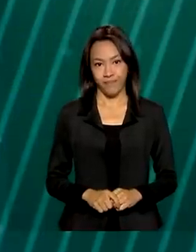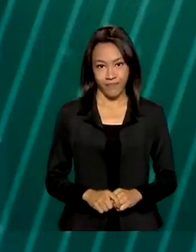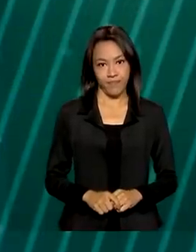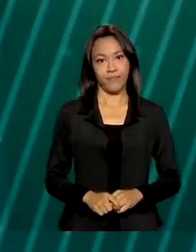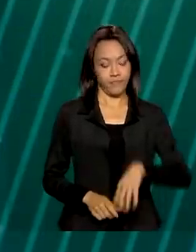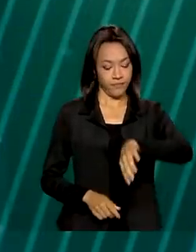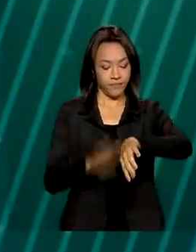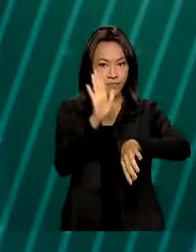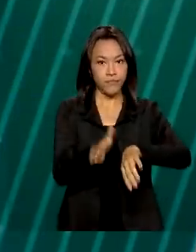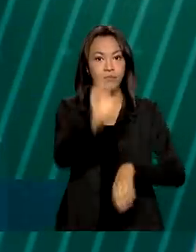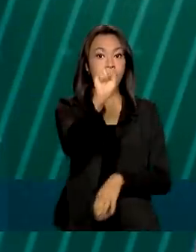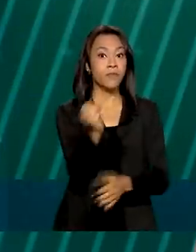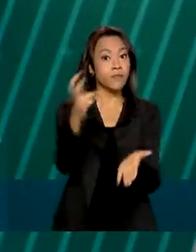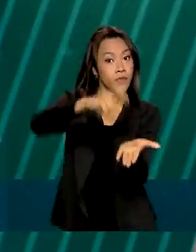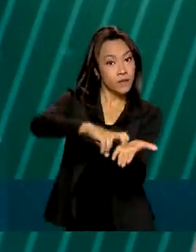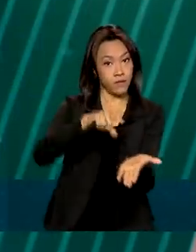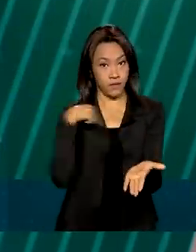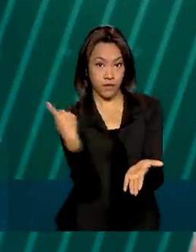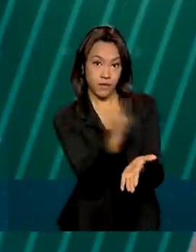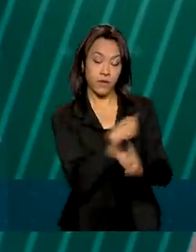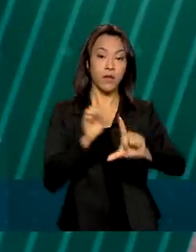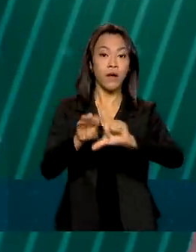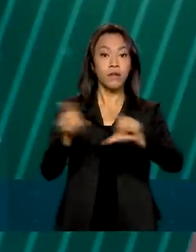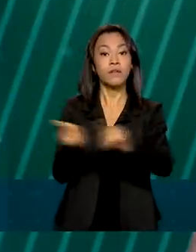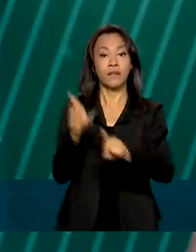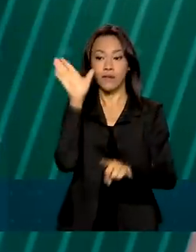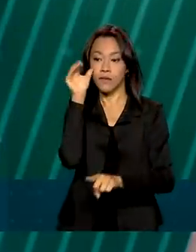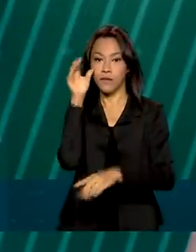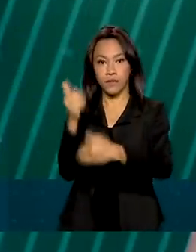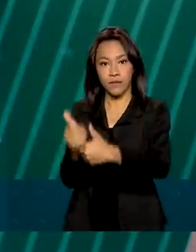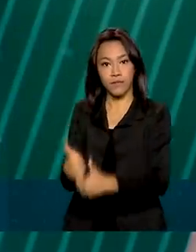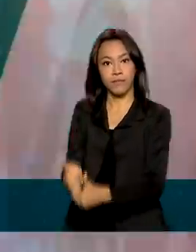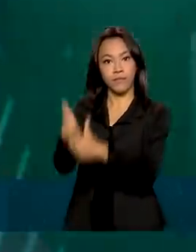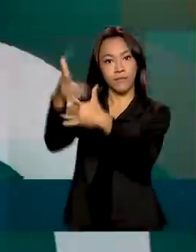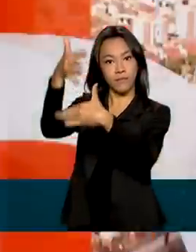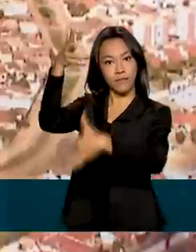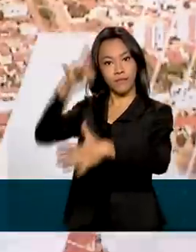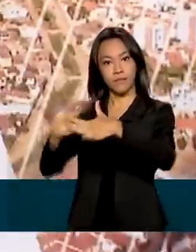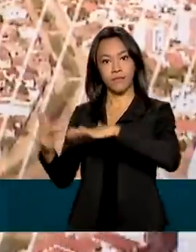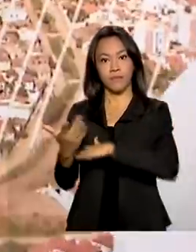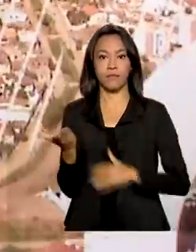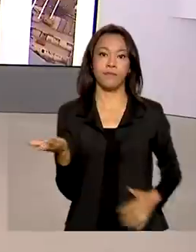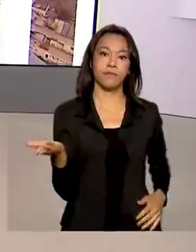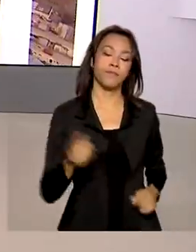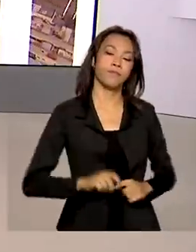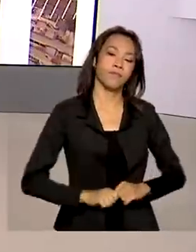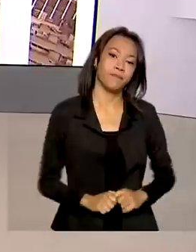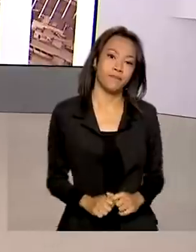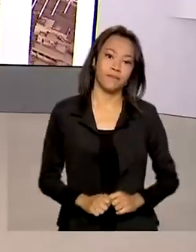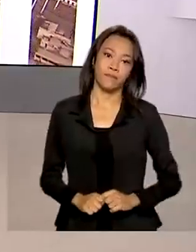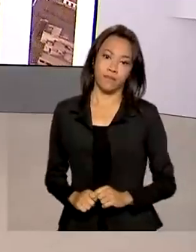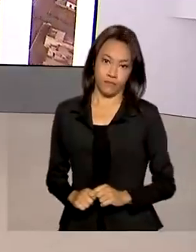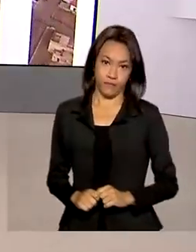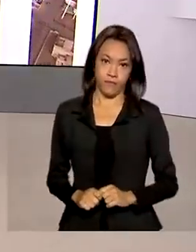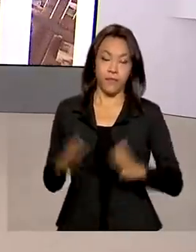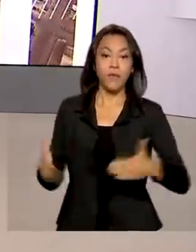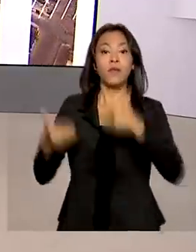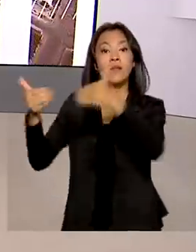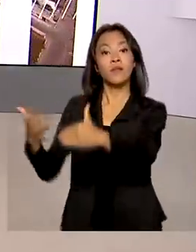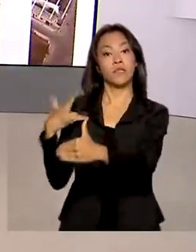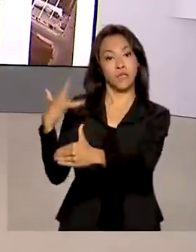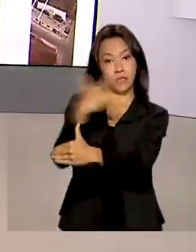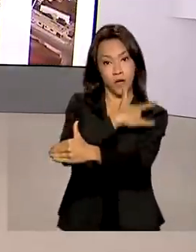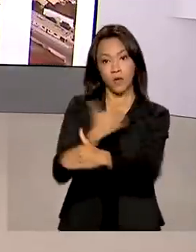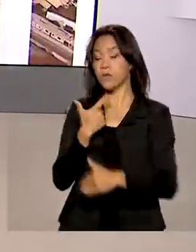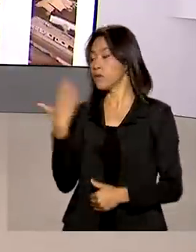São 8 horas da manhã e estamos ao vivo também pelas nossas redes sociais. O Ministério da Saúde